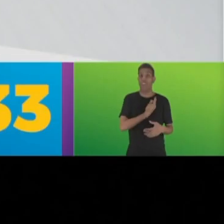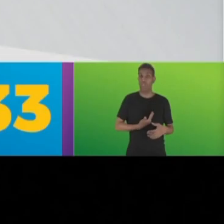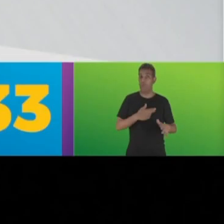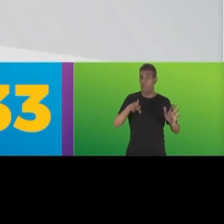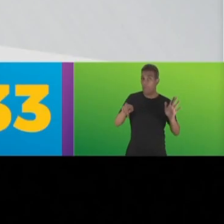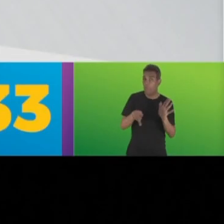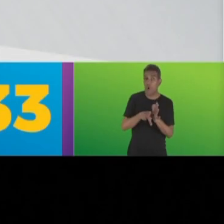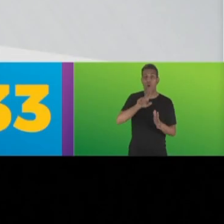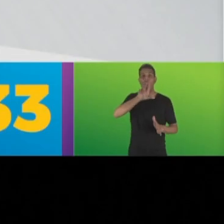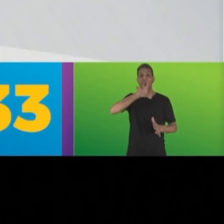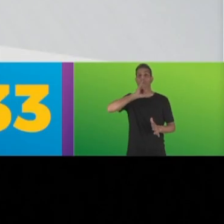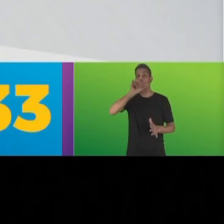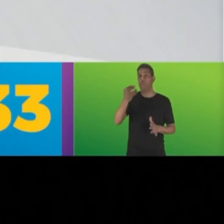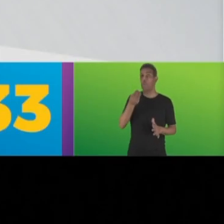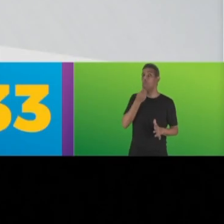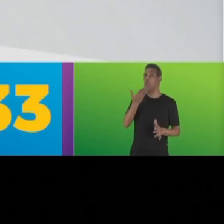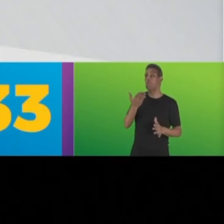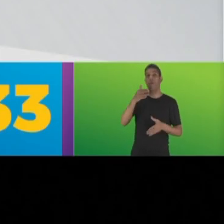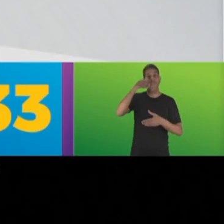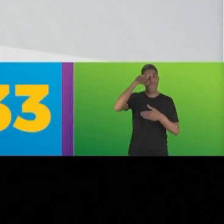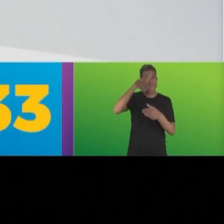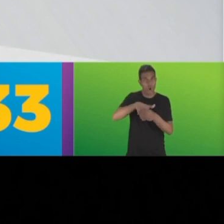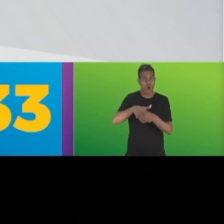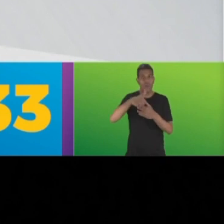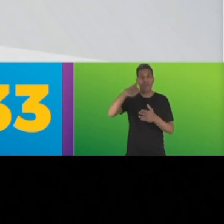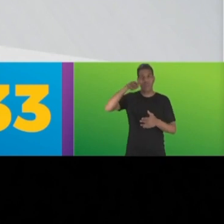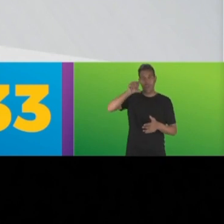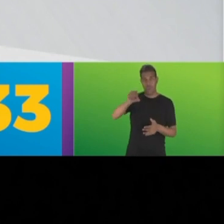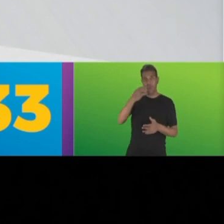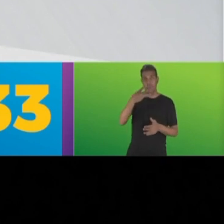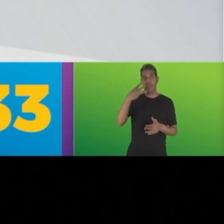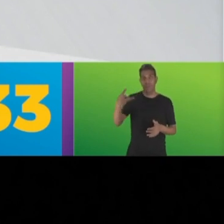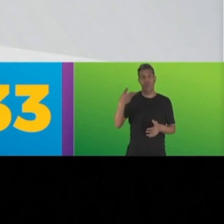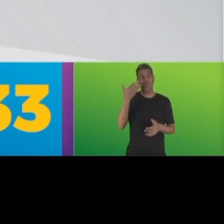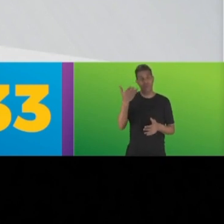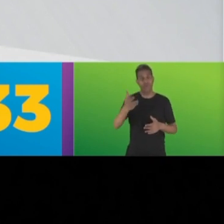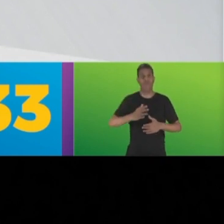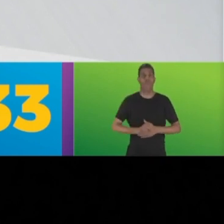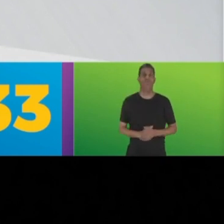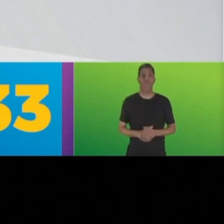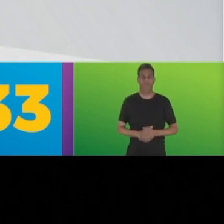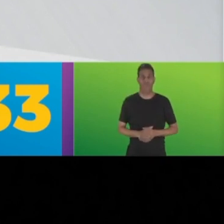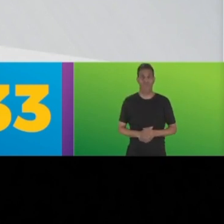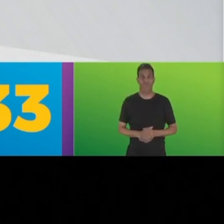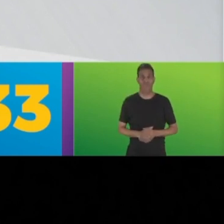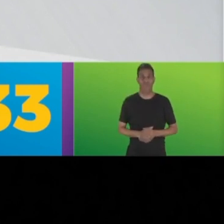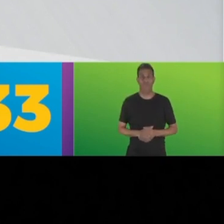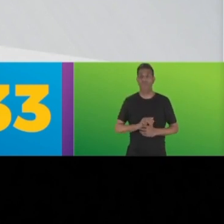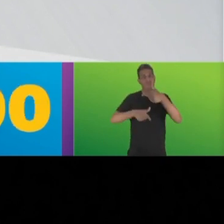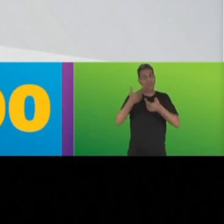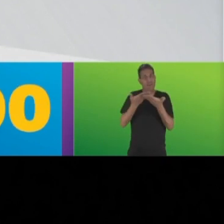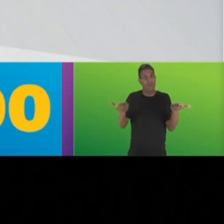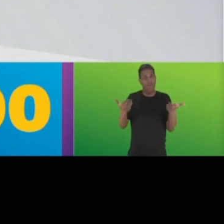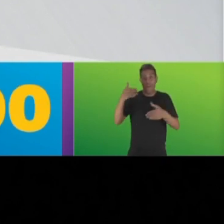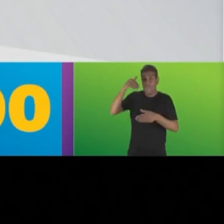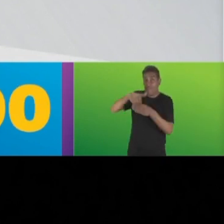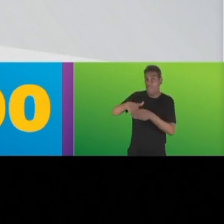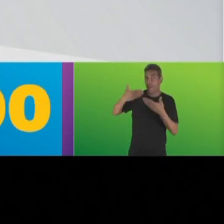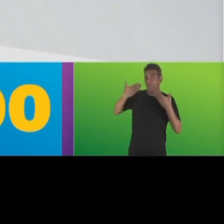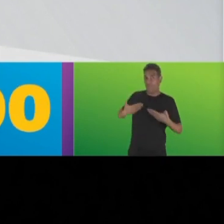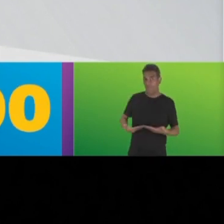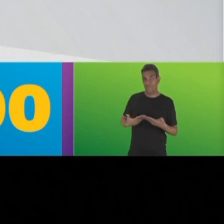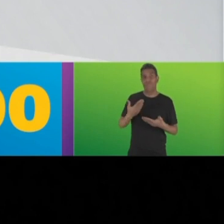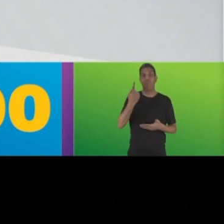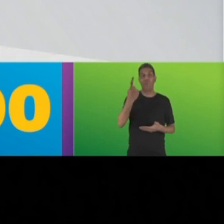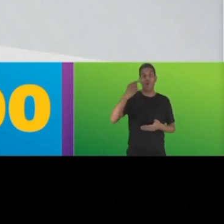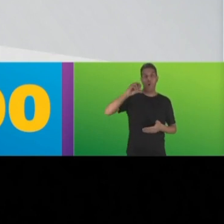Por um estado do Rio de Janeiro com mais oportunidades, vote Tiago Rangel, estadual 19333. Vote para deputado